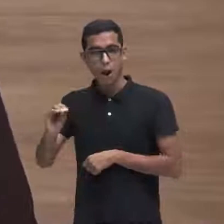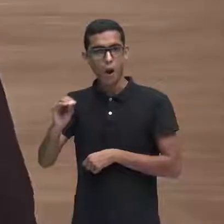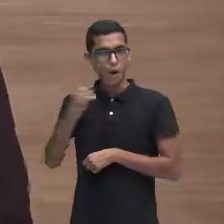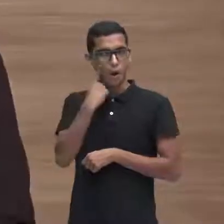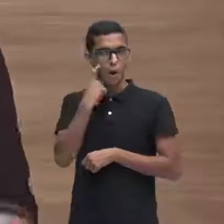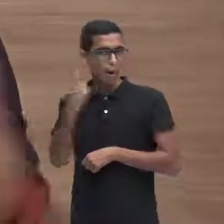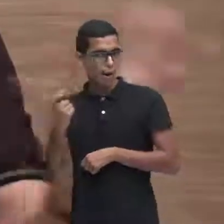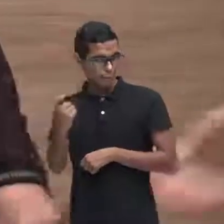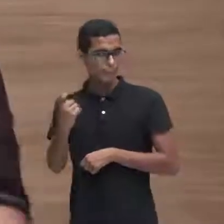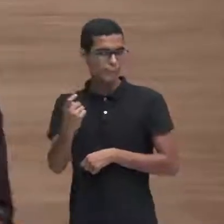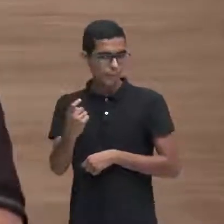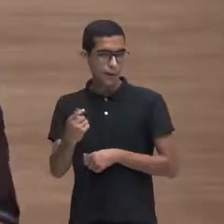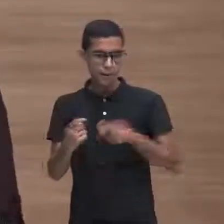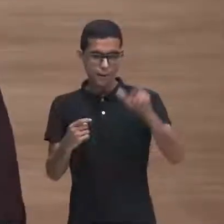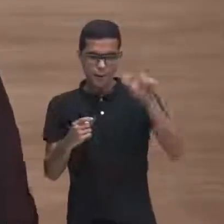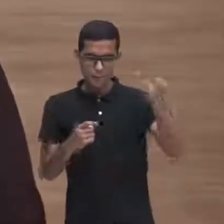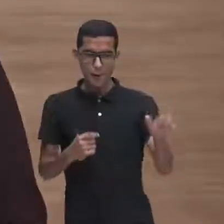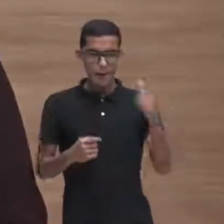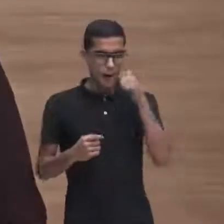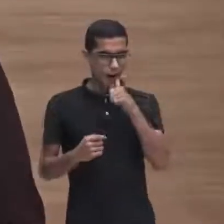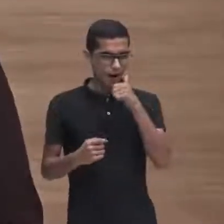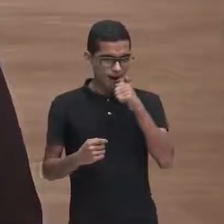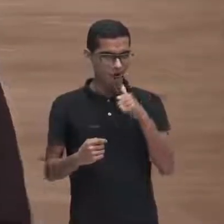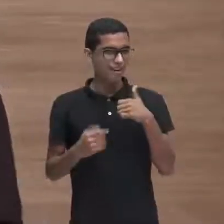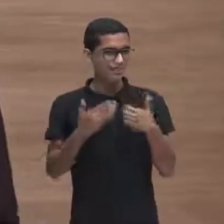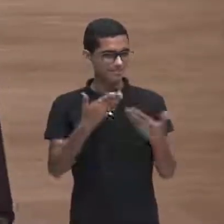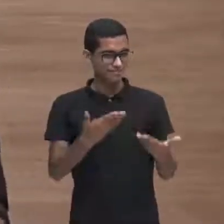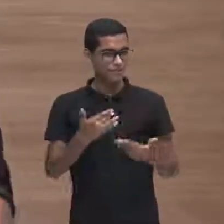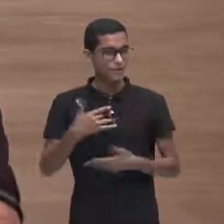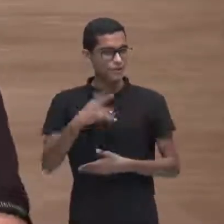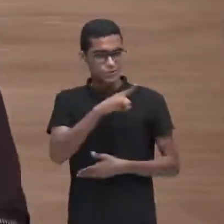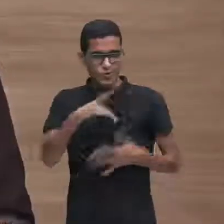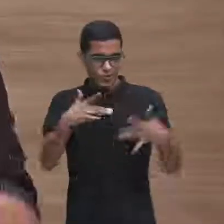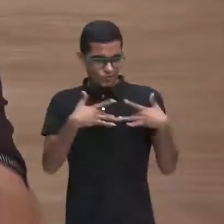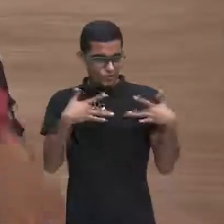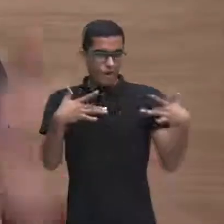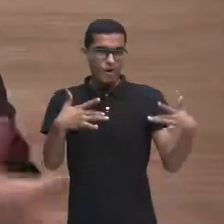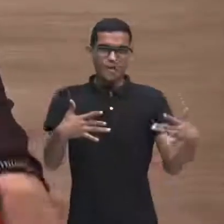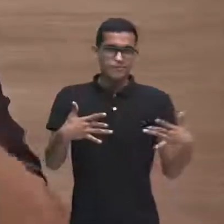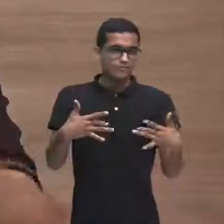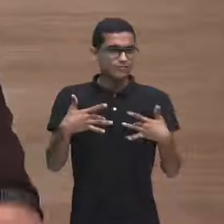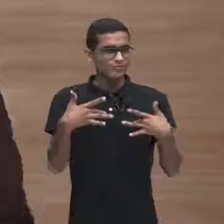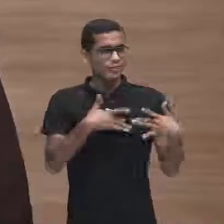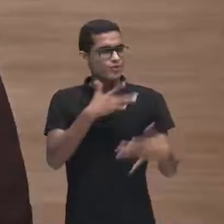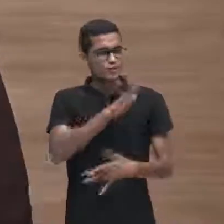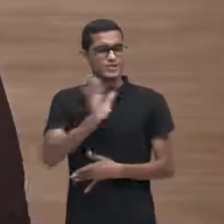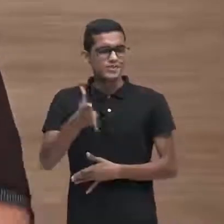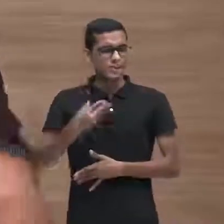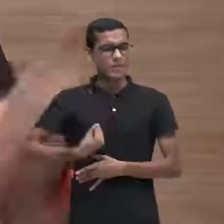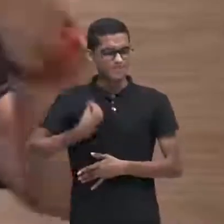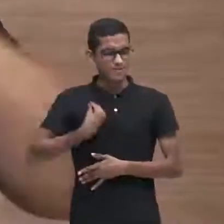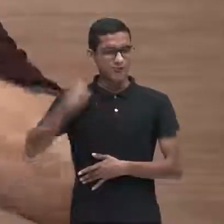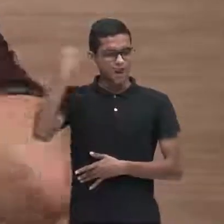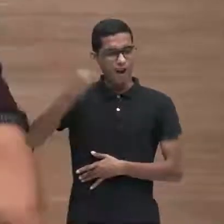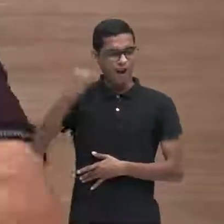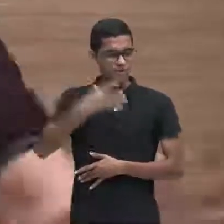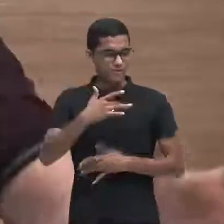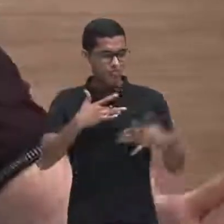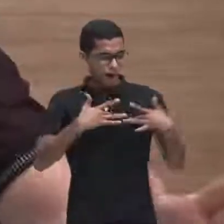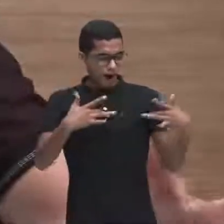apaixona-se se apaixona e você apaixonado vocês passam alguns já passaram vão passar e que